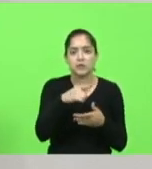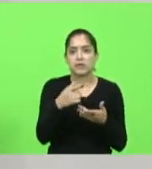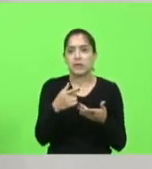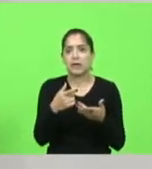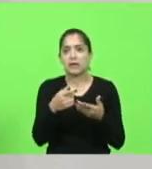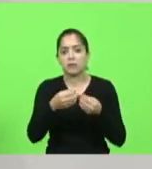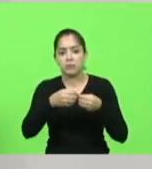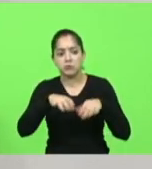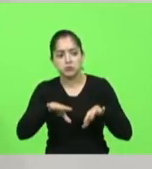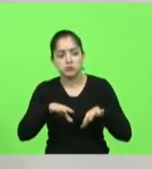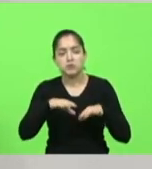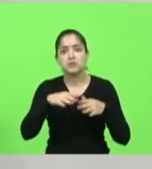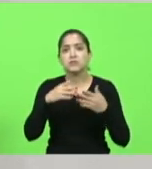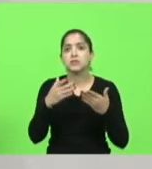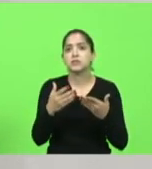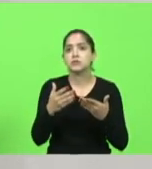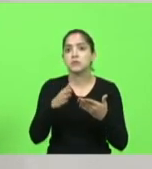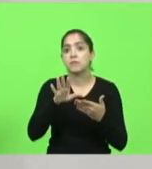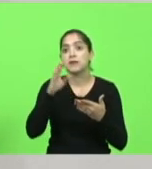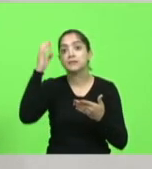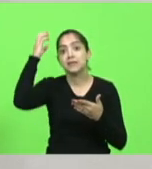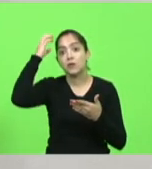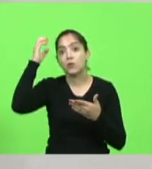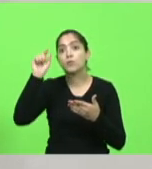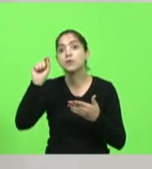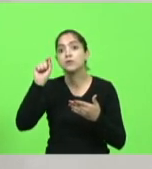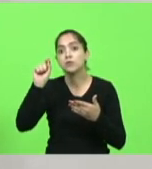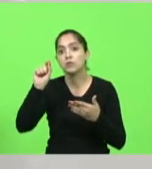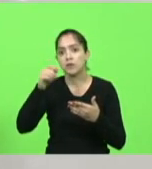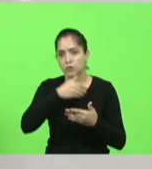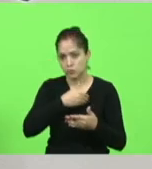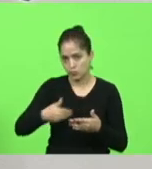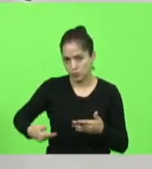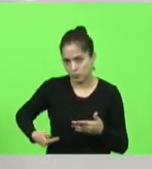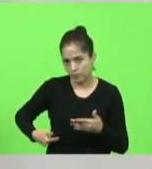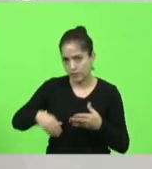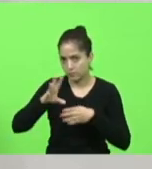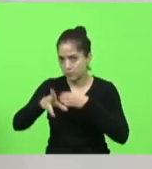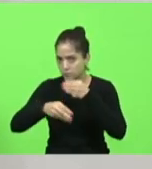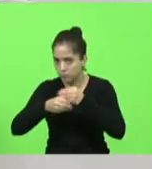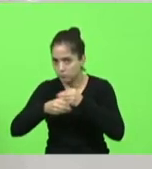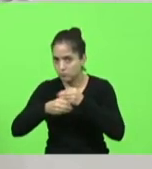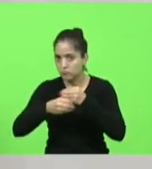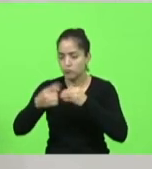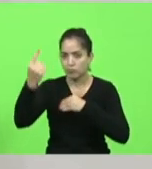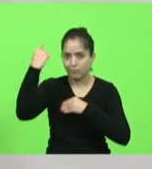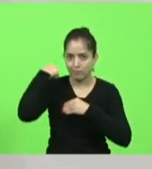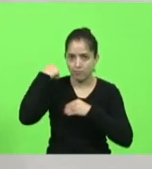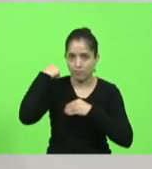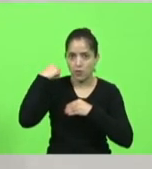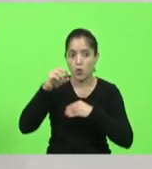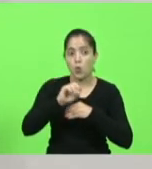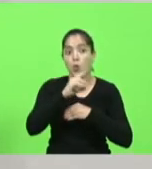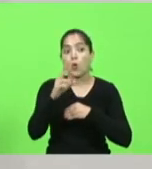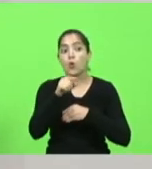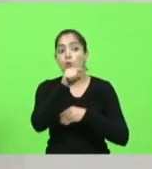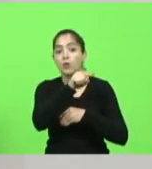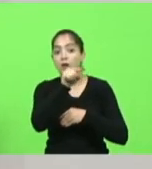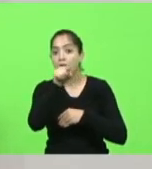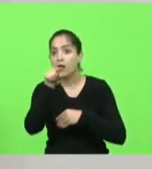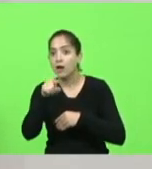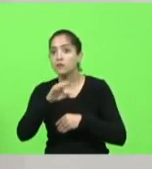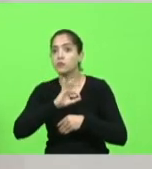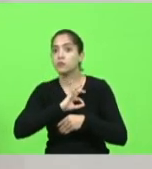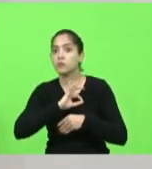rombo está dando, mas a culpa é de quem? É do governo que não implementou em 2004, ou é do policial do